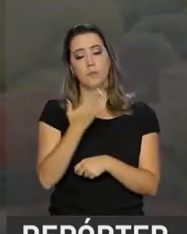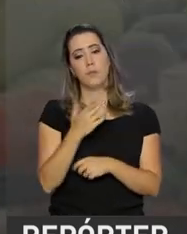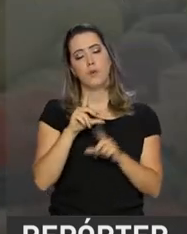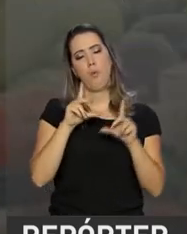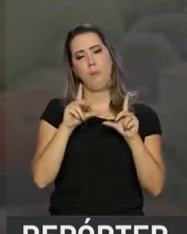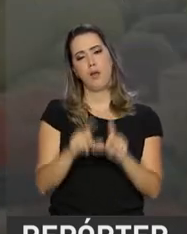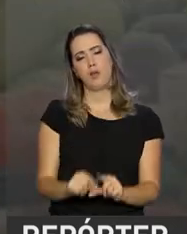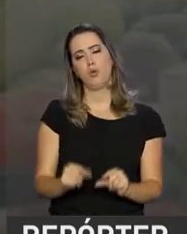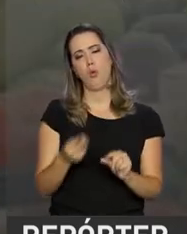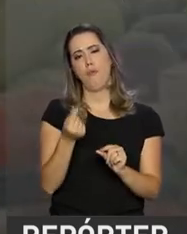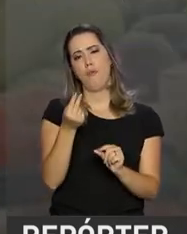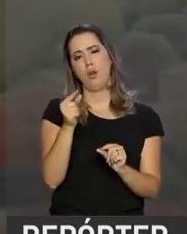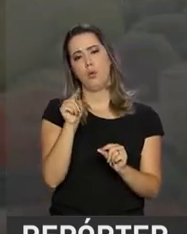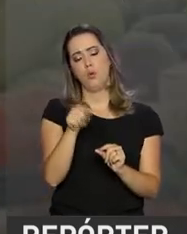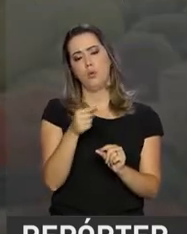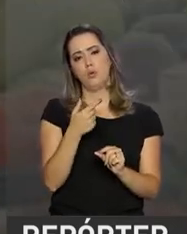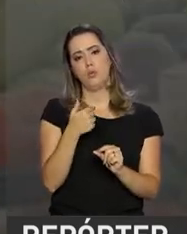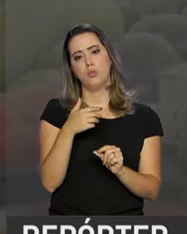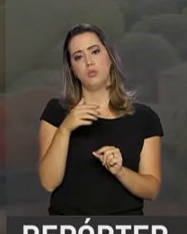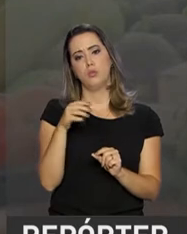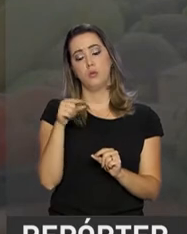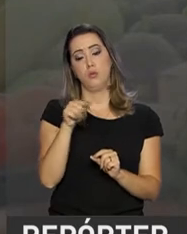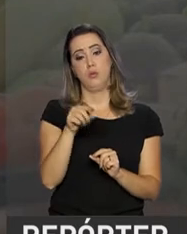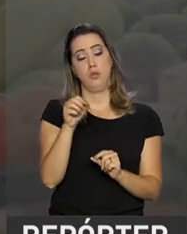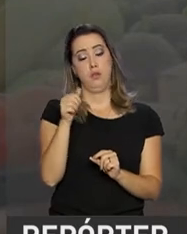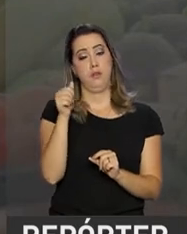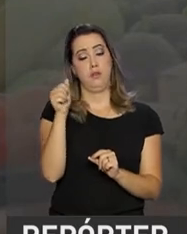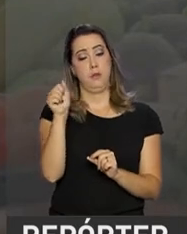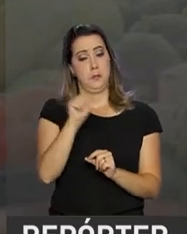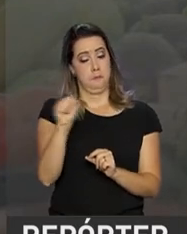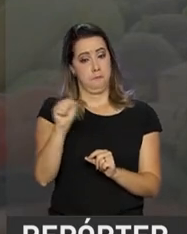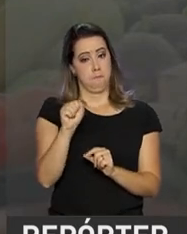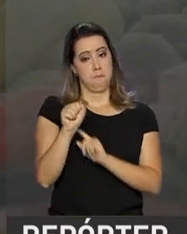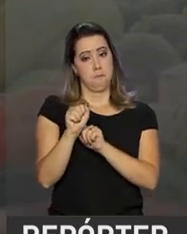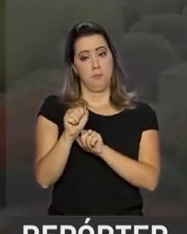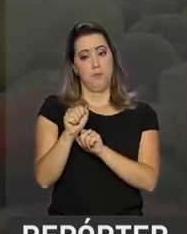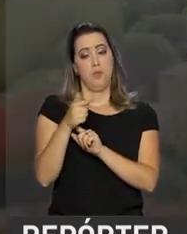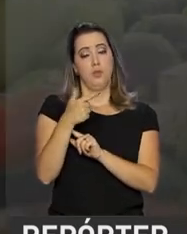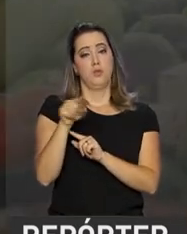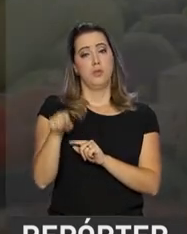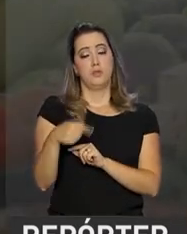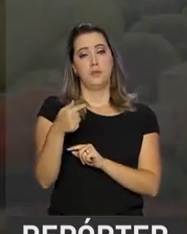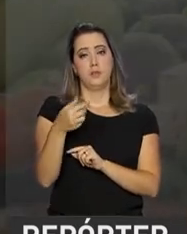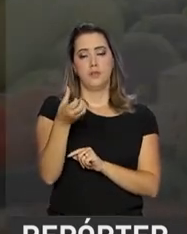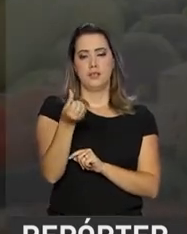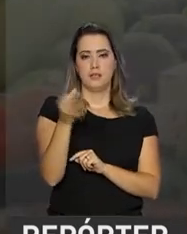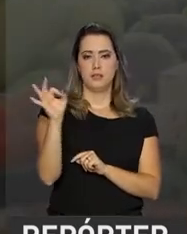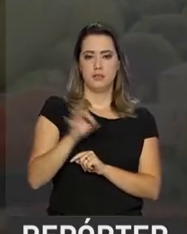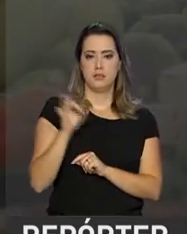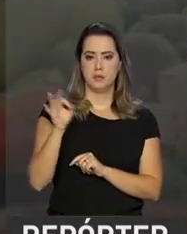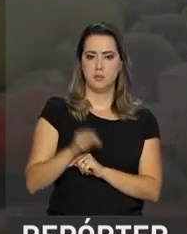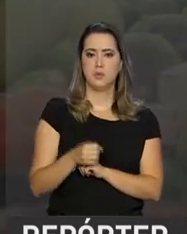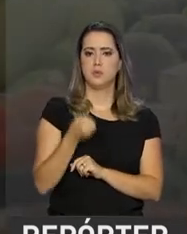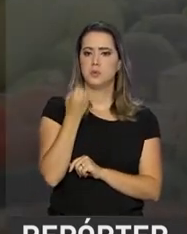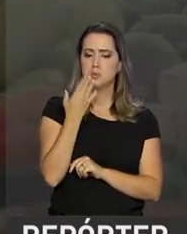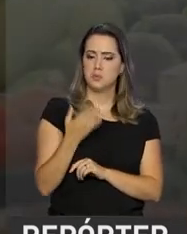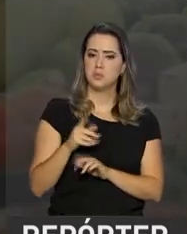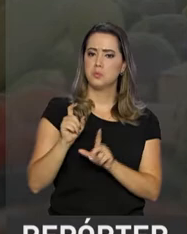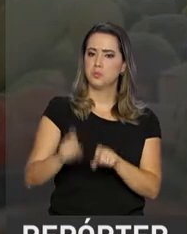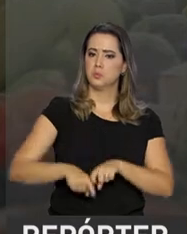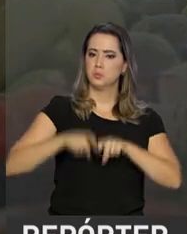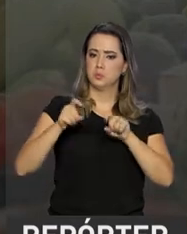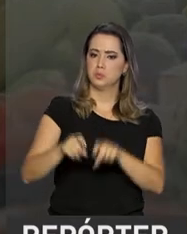A menor queda foi em Aracaju, capital de Sergipe, 2,76%. As boas safras de 2017